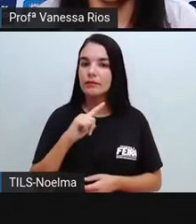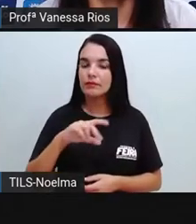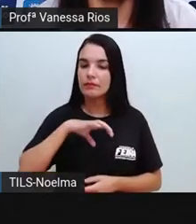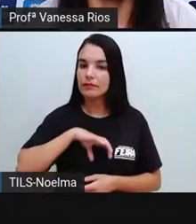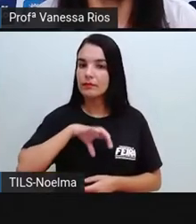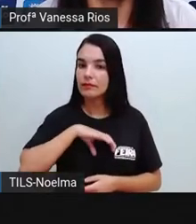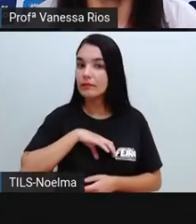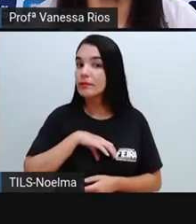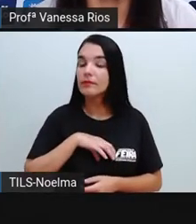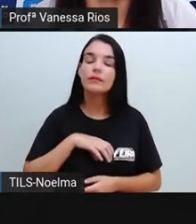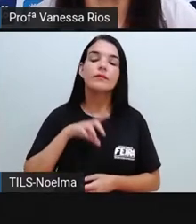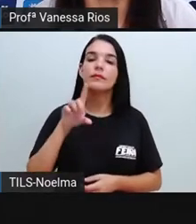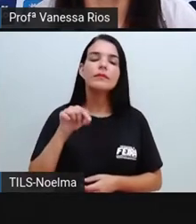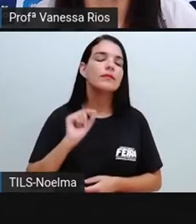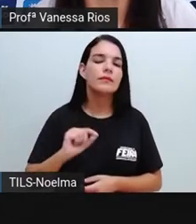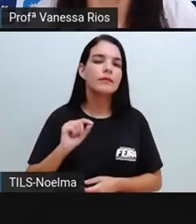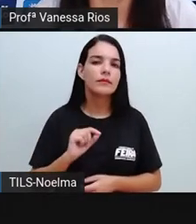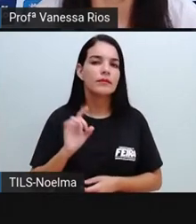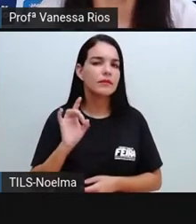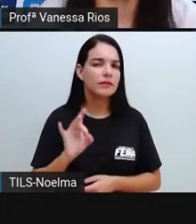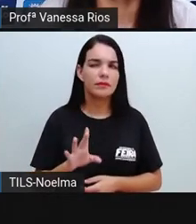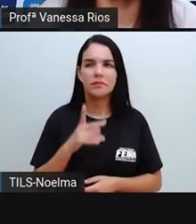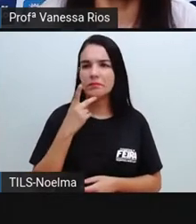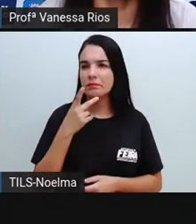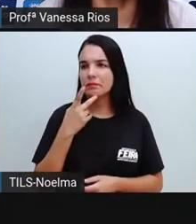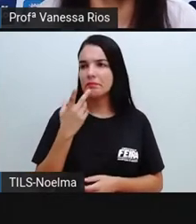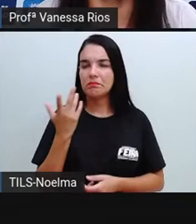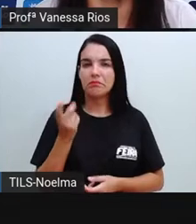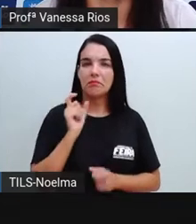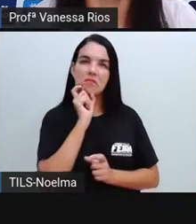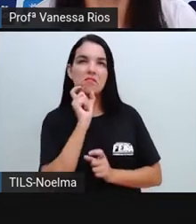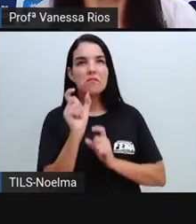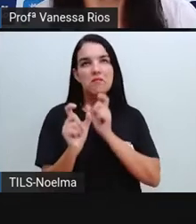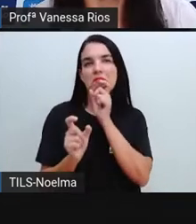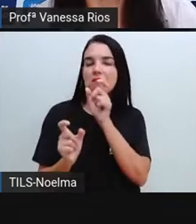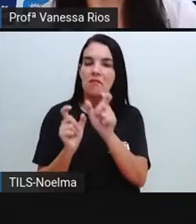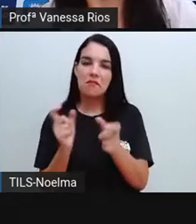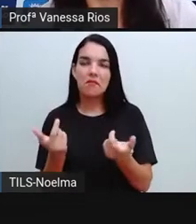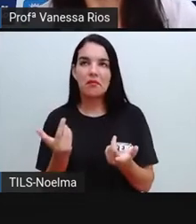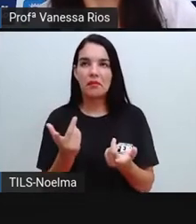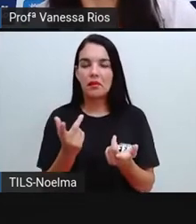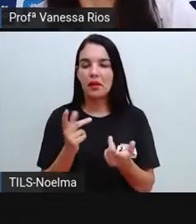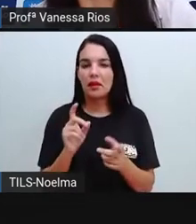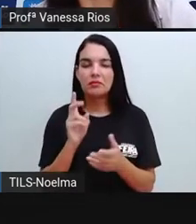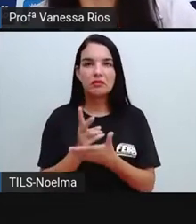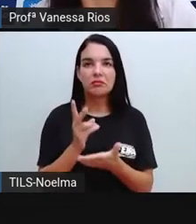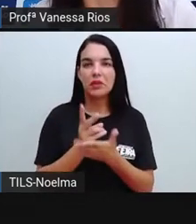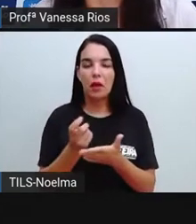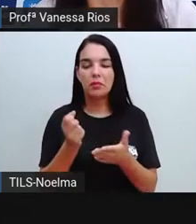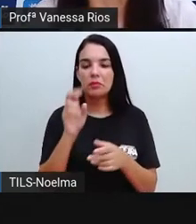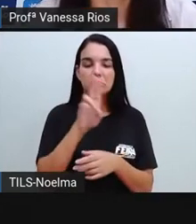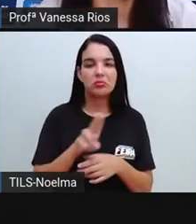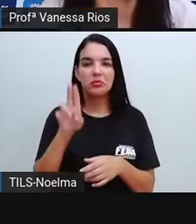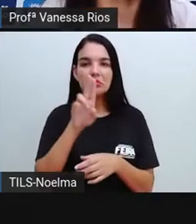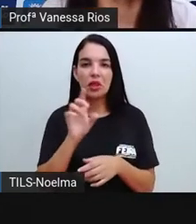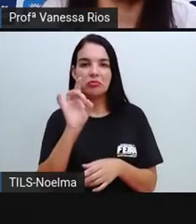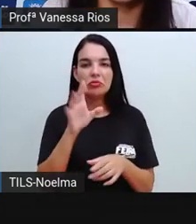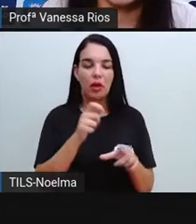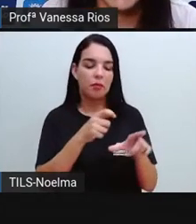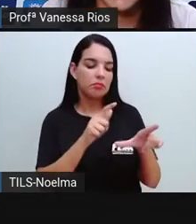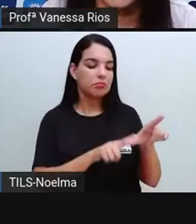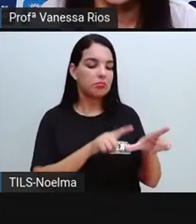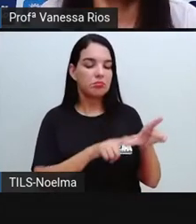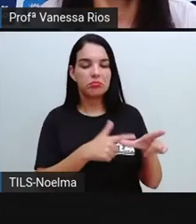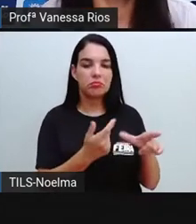processo de comunicação, nem sempre é falar difícil, como muitos pensam, nem sempre é utilizar somente a linguagem